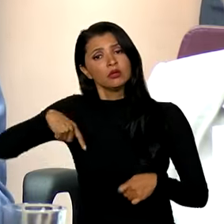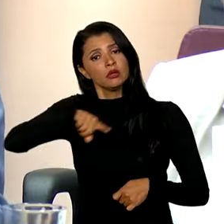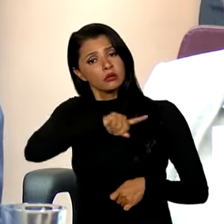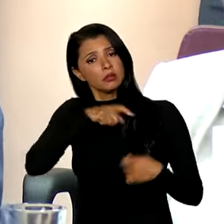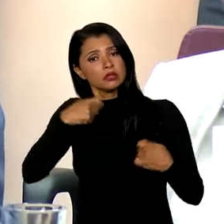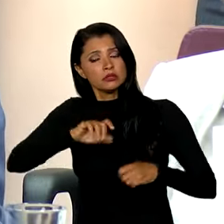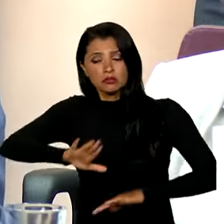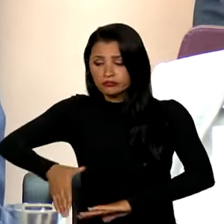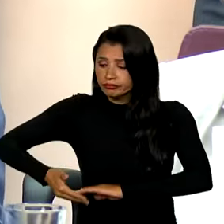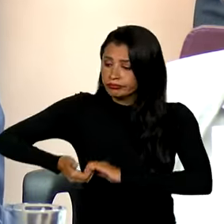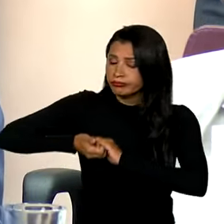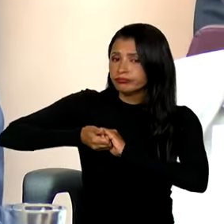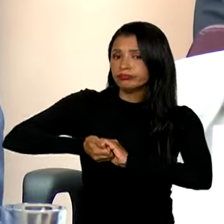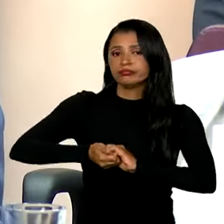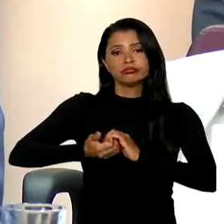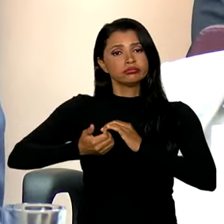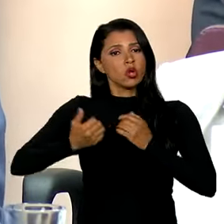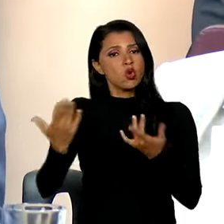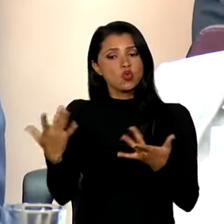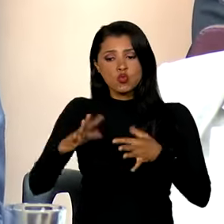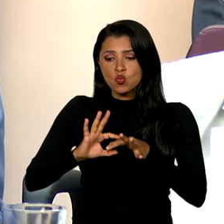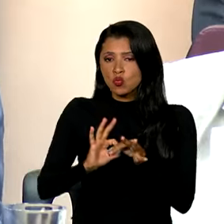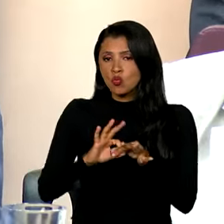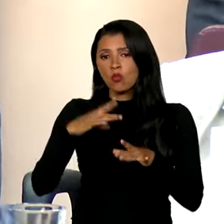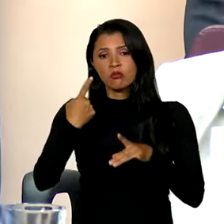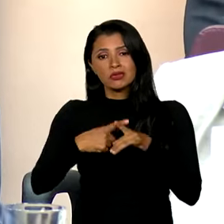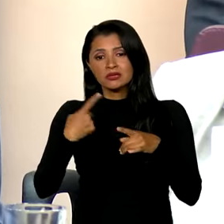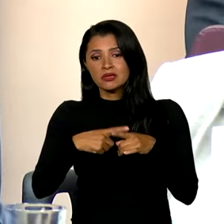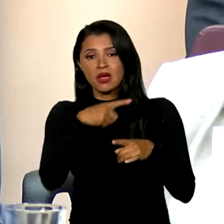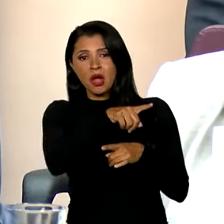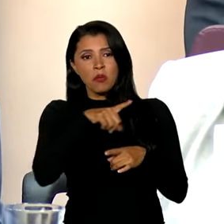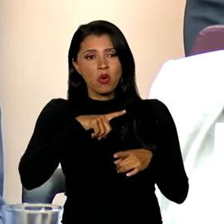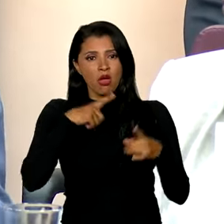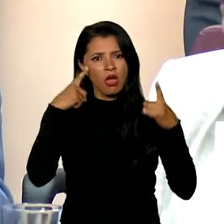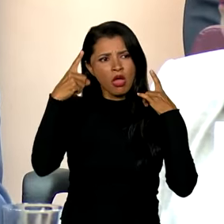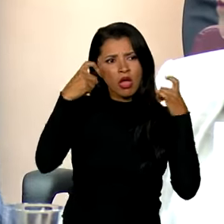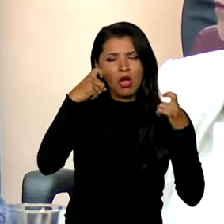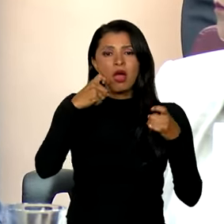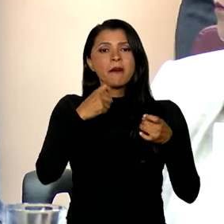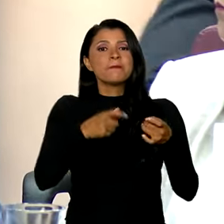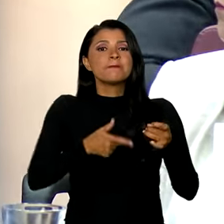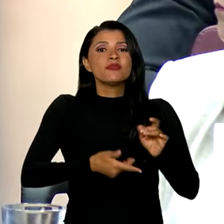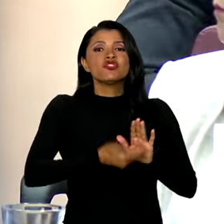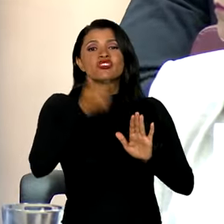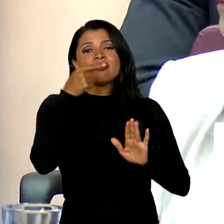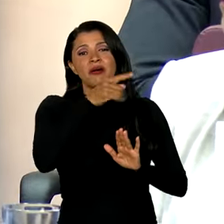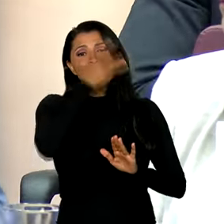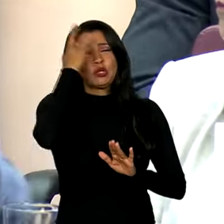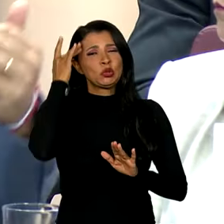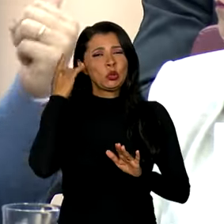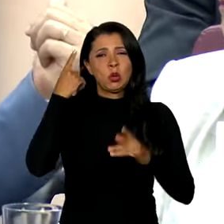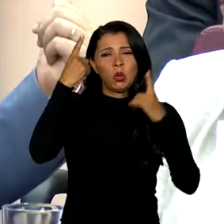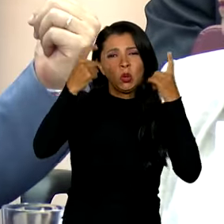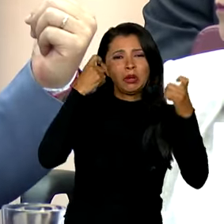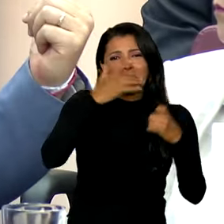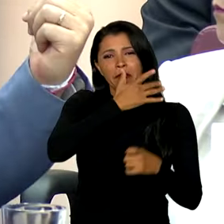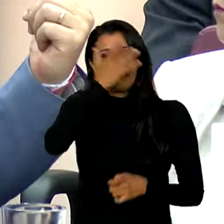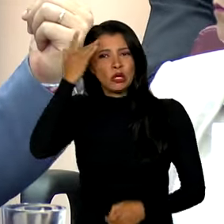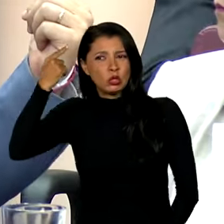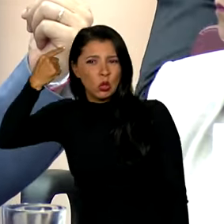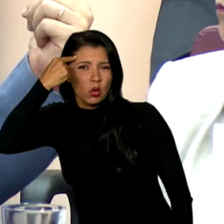as mãos, porque nós temos que desarmar espíritos e desarmar pessoas que, porventura,